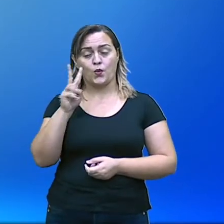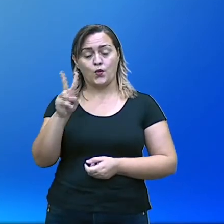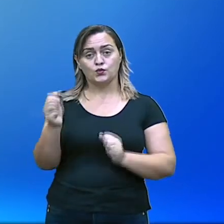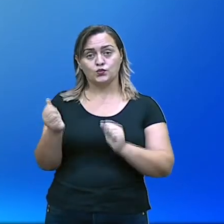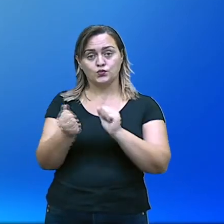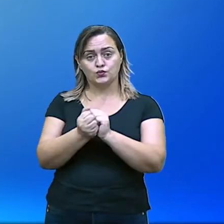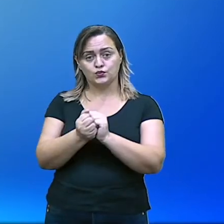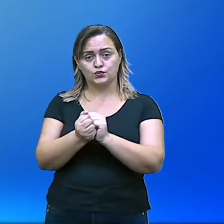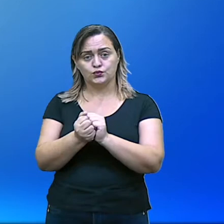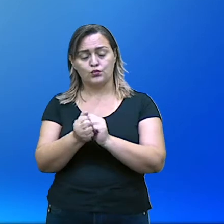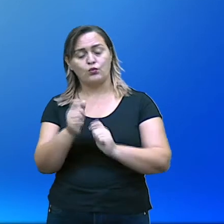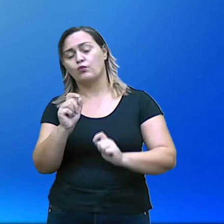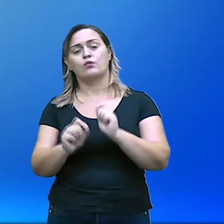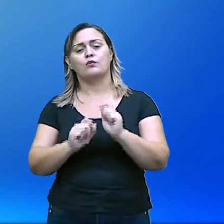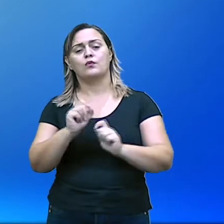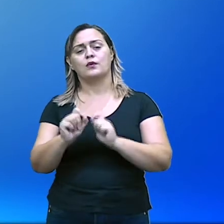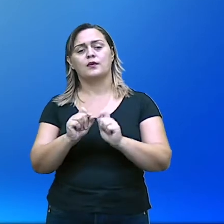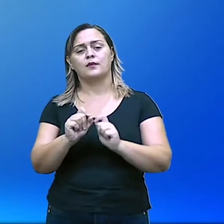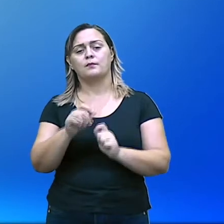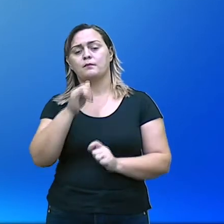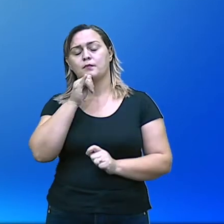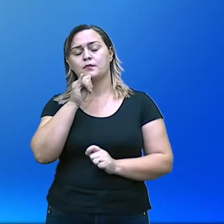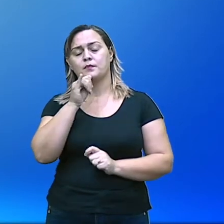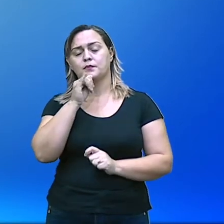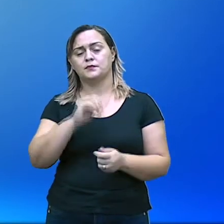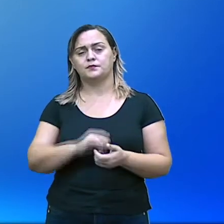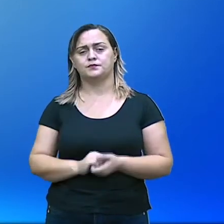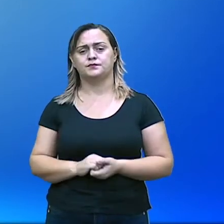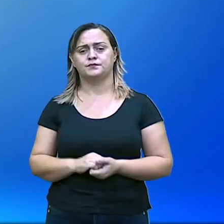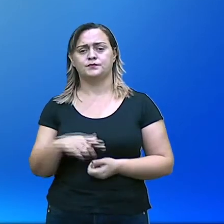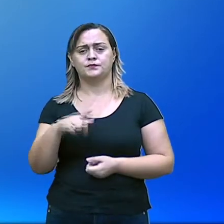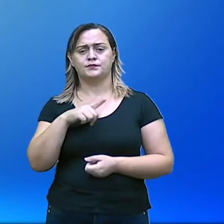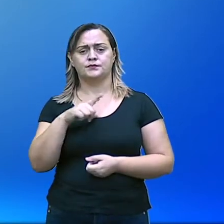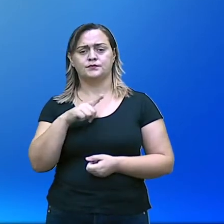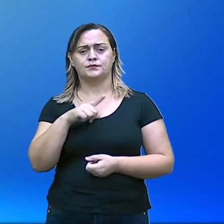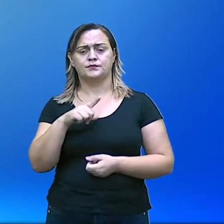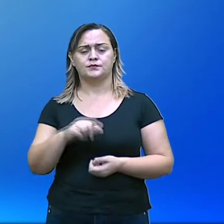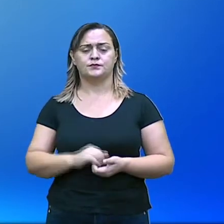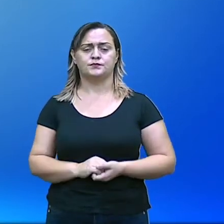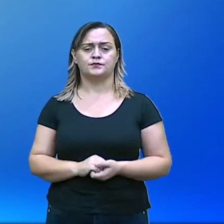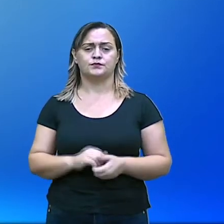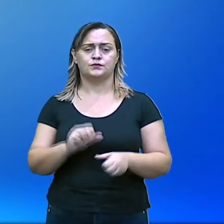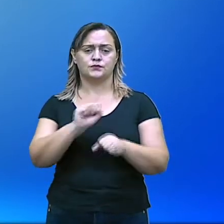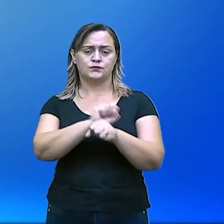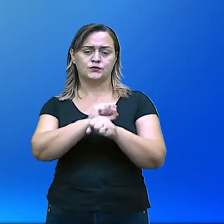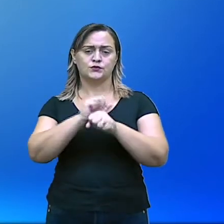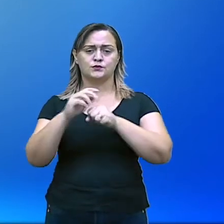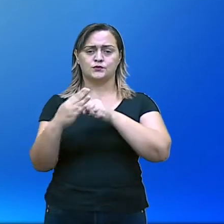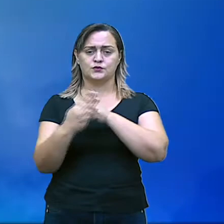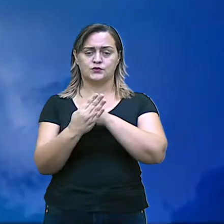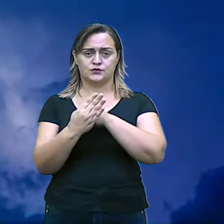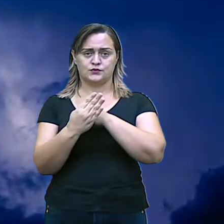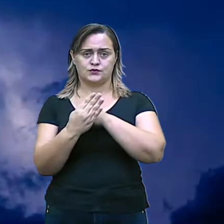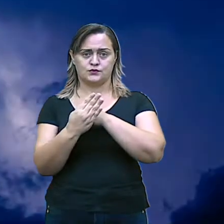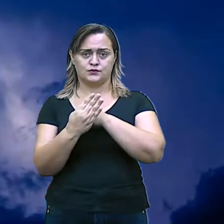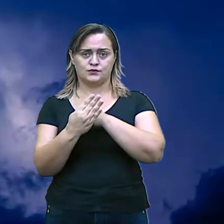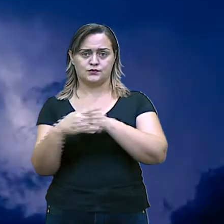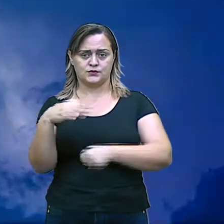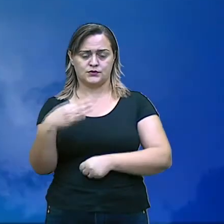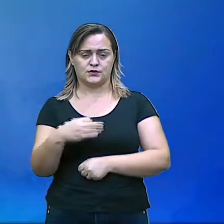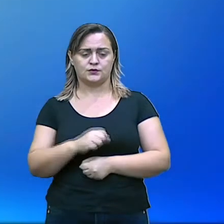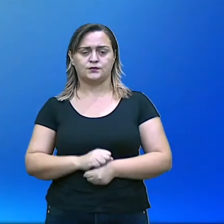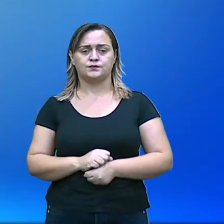tela. Eu tenho um substantivo, né? Calma que a gente vai mudar aqui. Observem que nós temos um